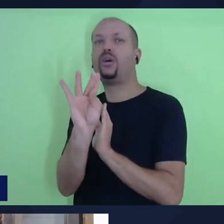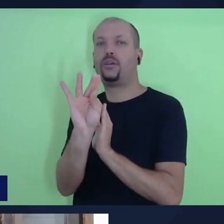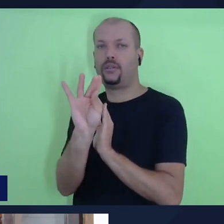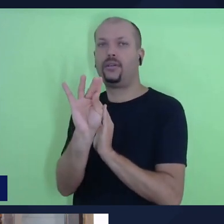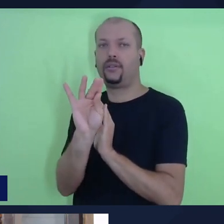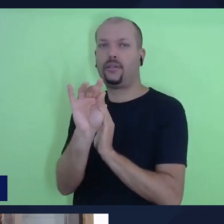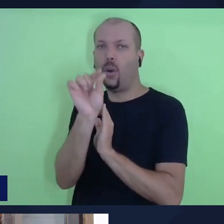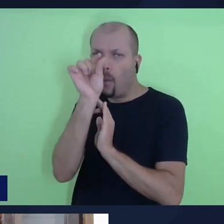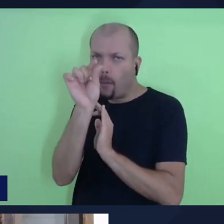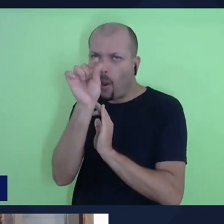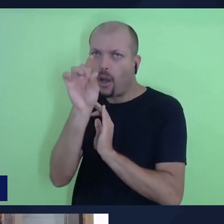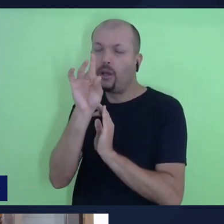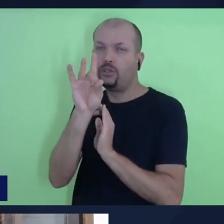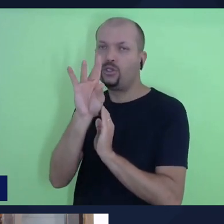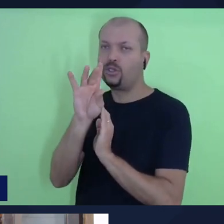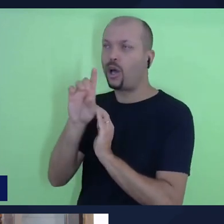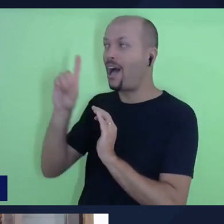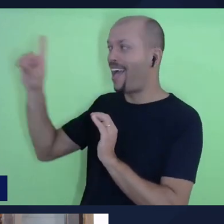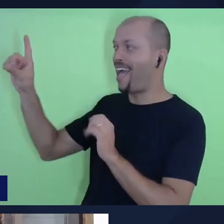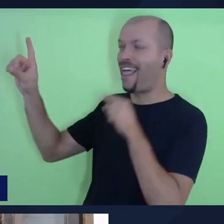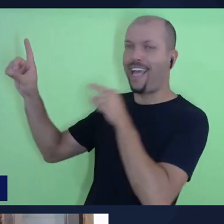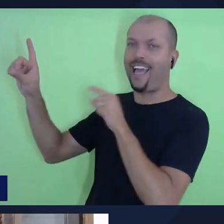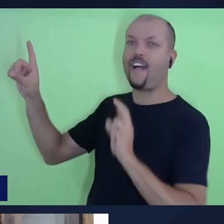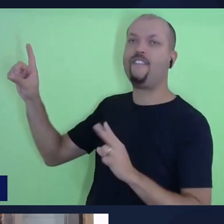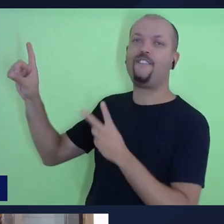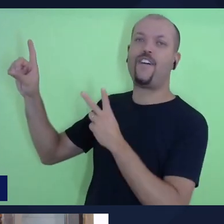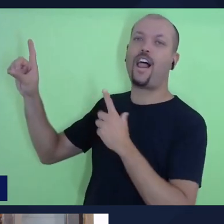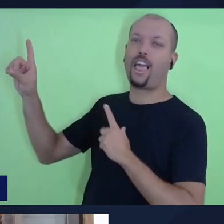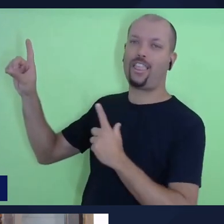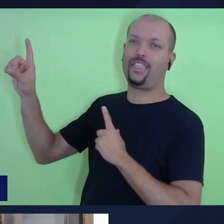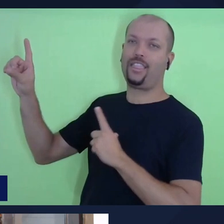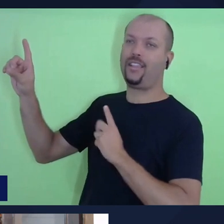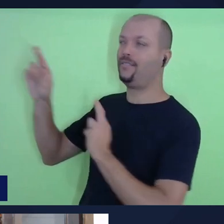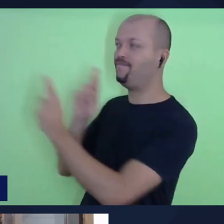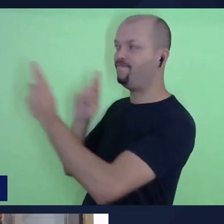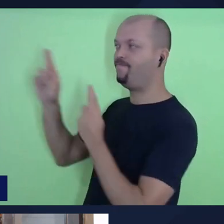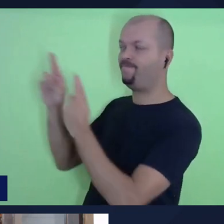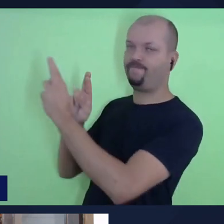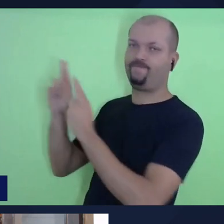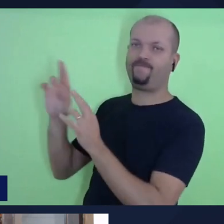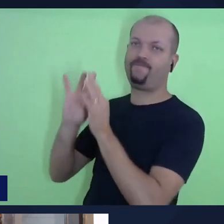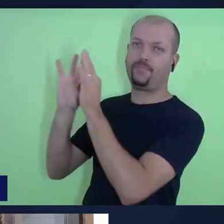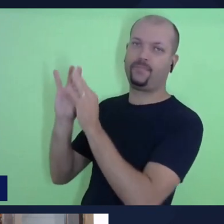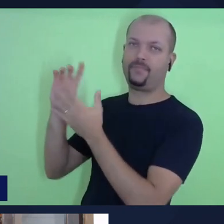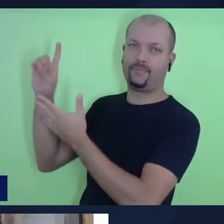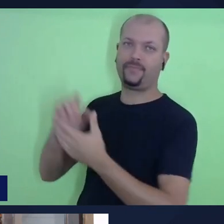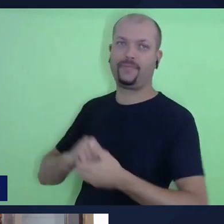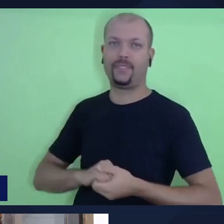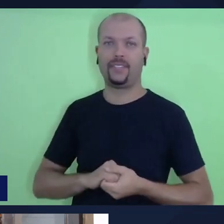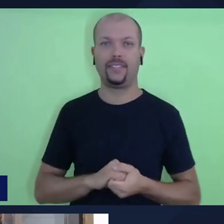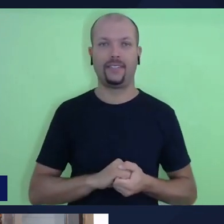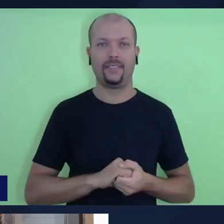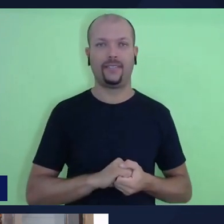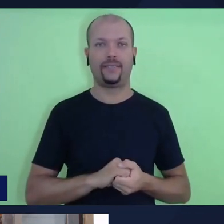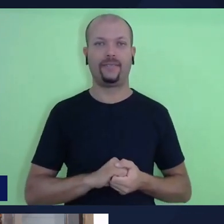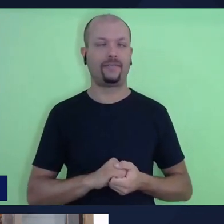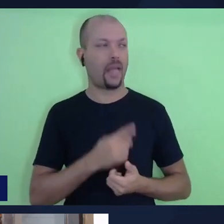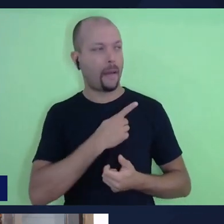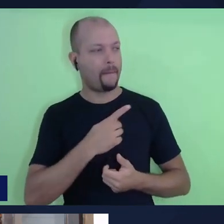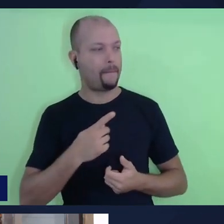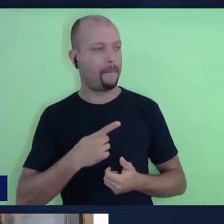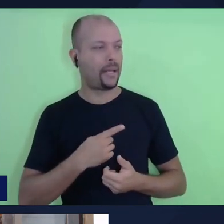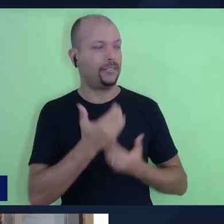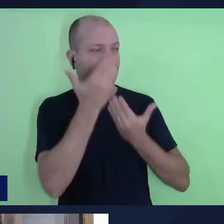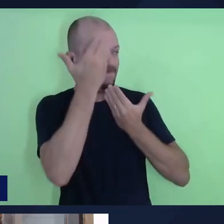do quão valioso é essa relação e essa aliança com Deus. Pastor Bruno, eu quero te